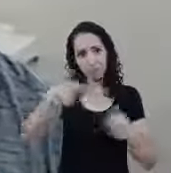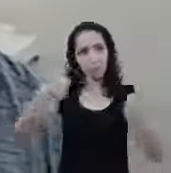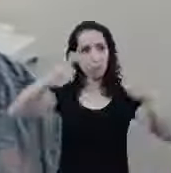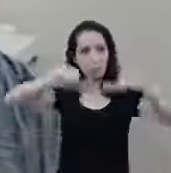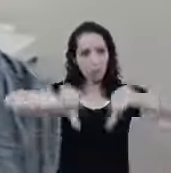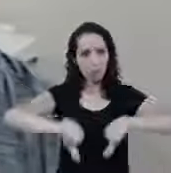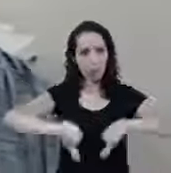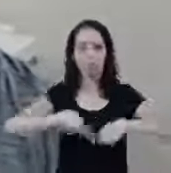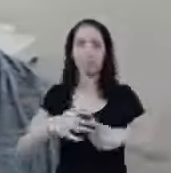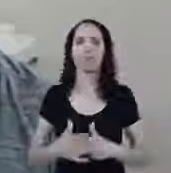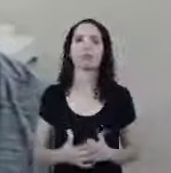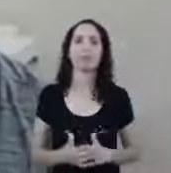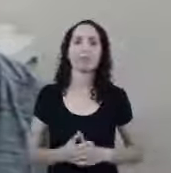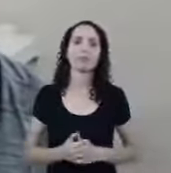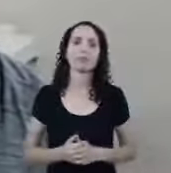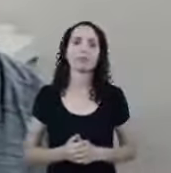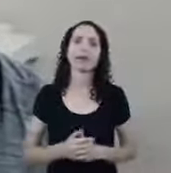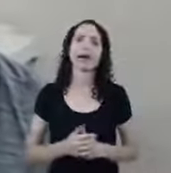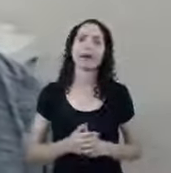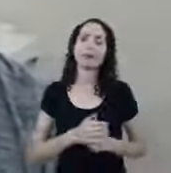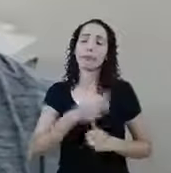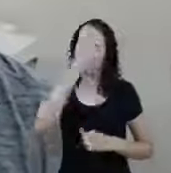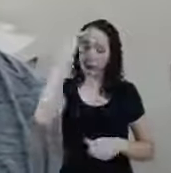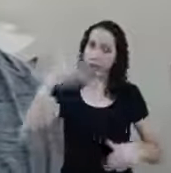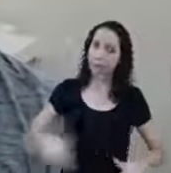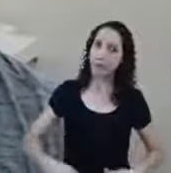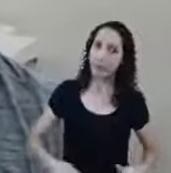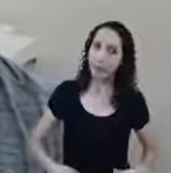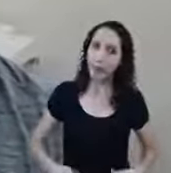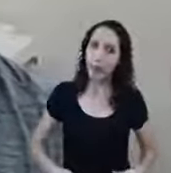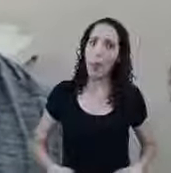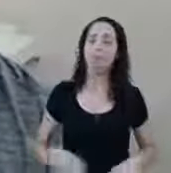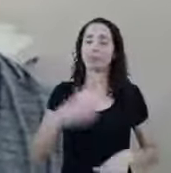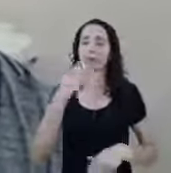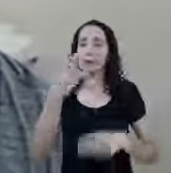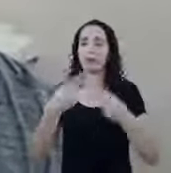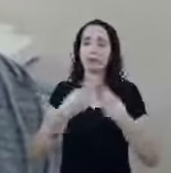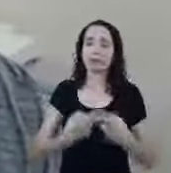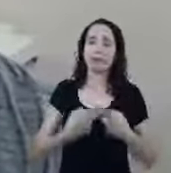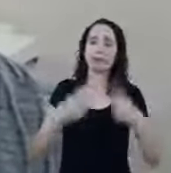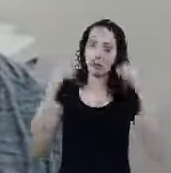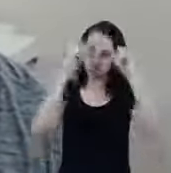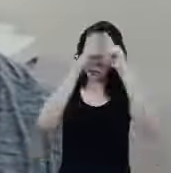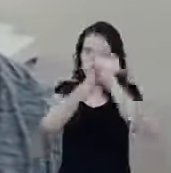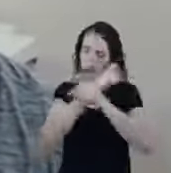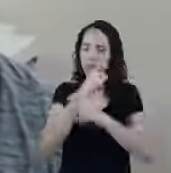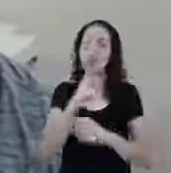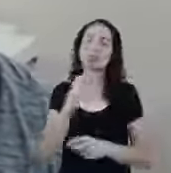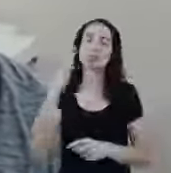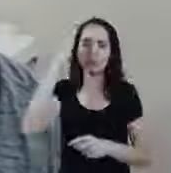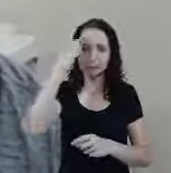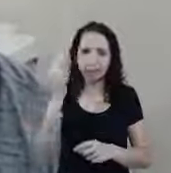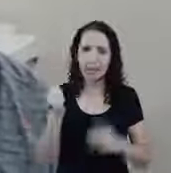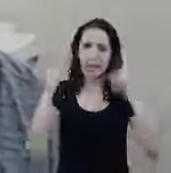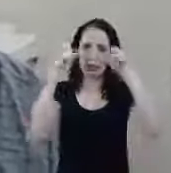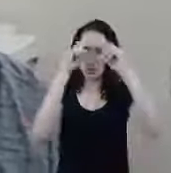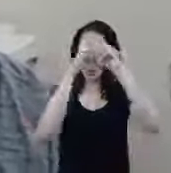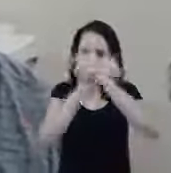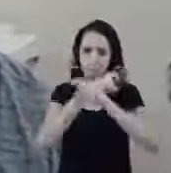É lógico que para quem tem fome Para quem tem necessidade de pedir paciência Parece muito fora da realidade